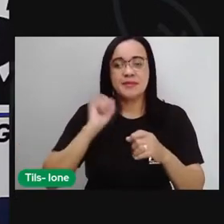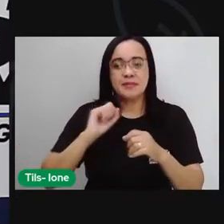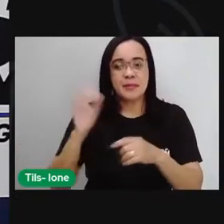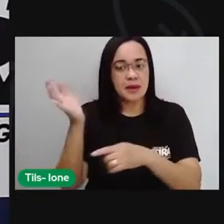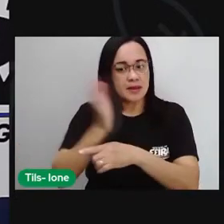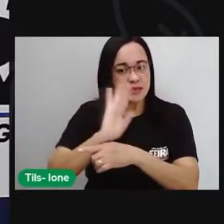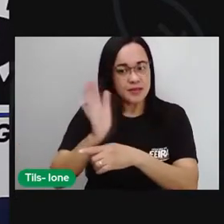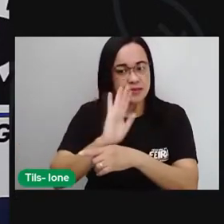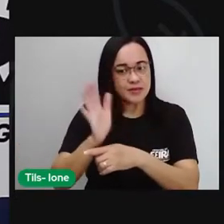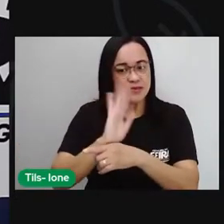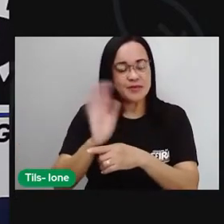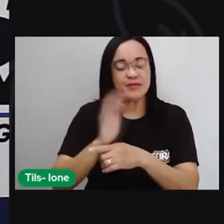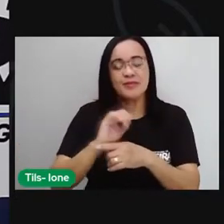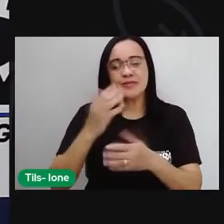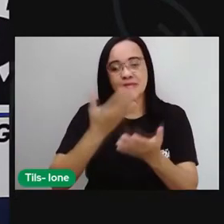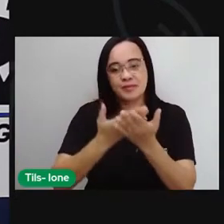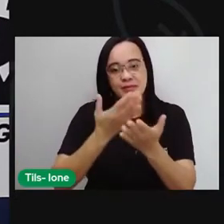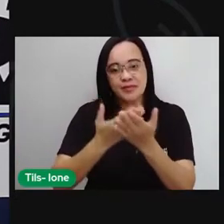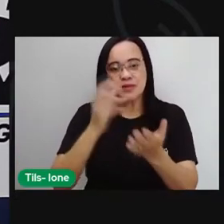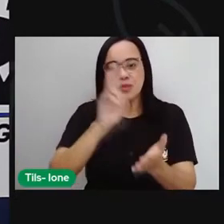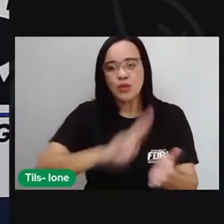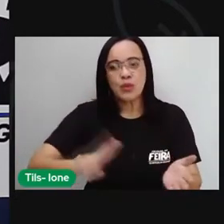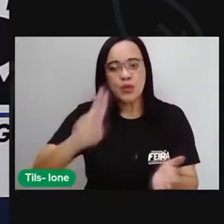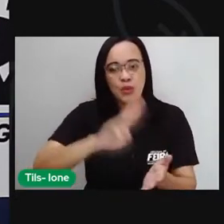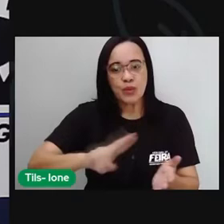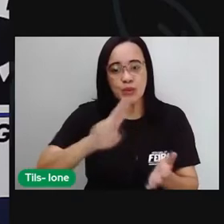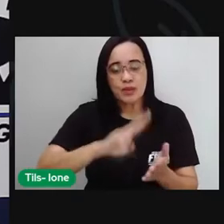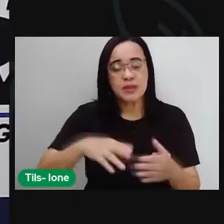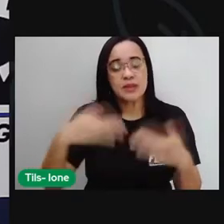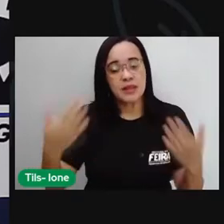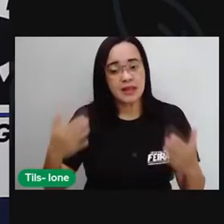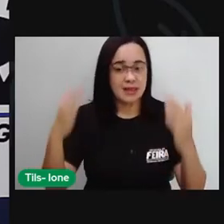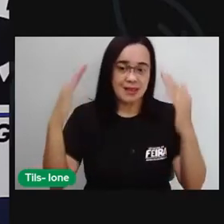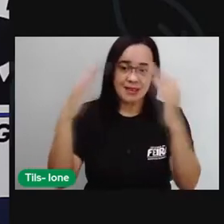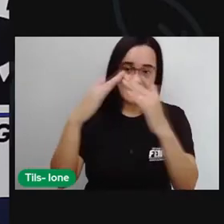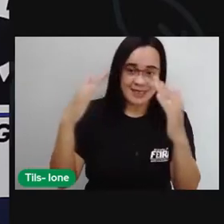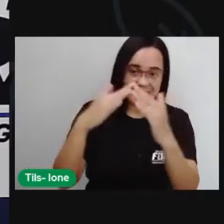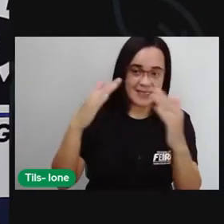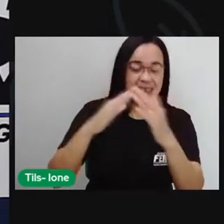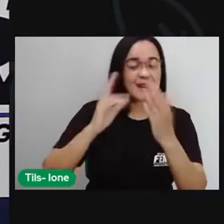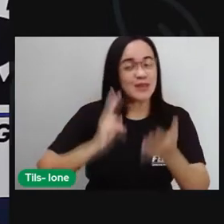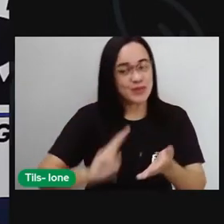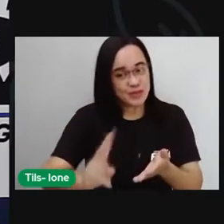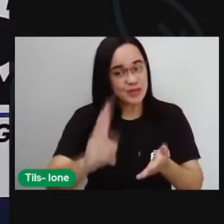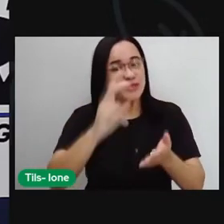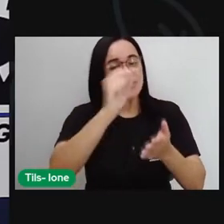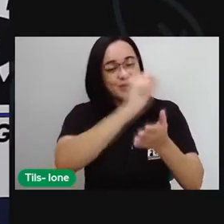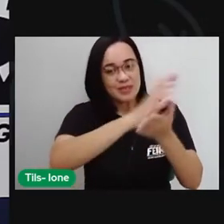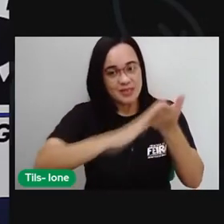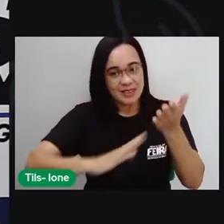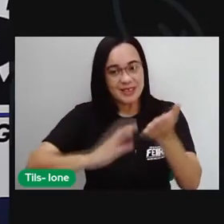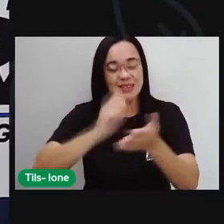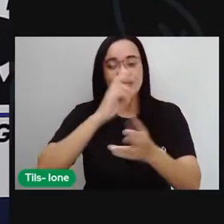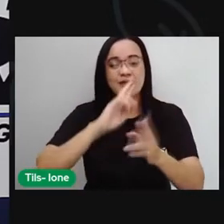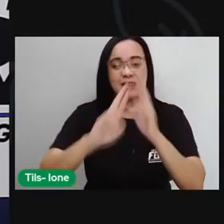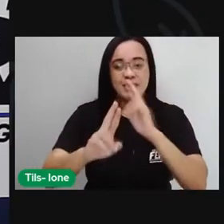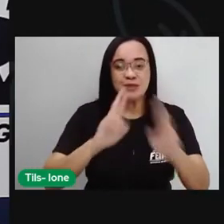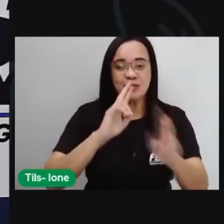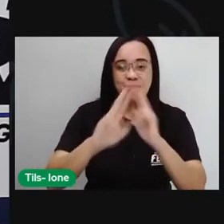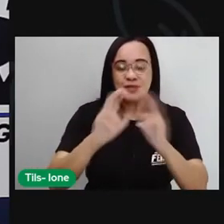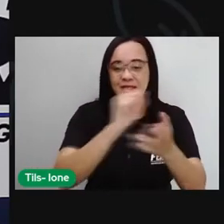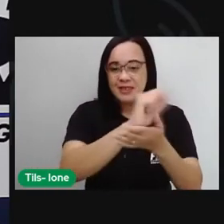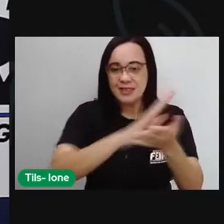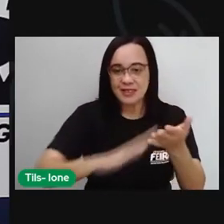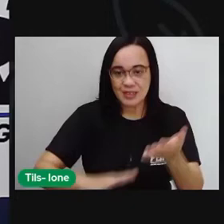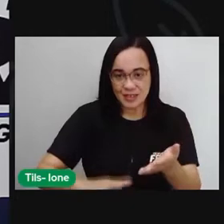utilizada por você e que mesmo de casa você consiga aí continuar com as suas atividades, né, respondendo aí as atividades